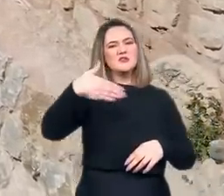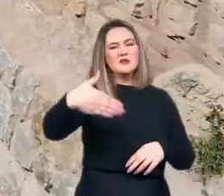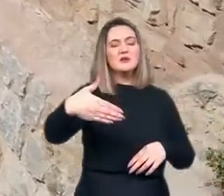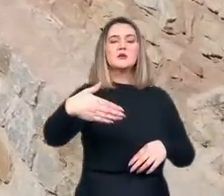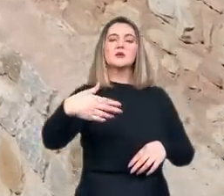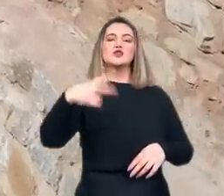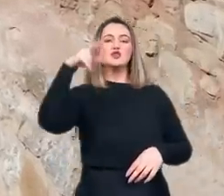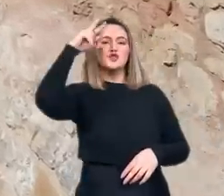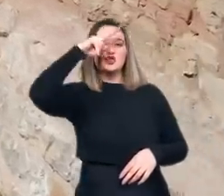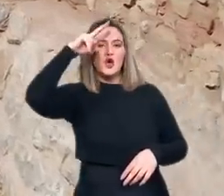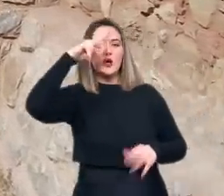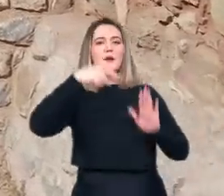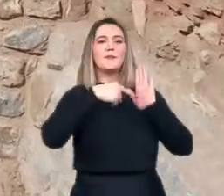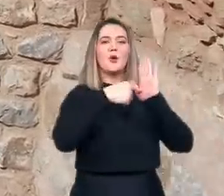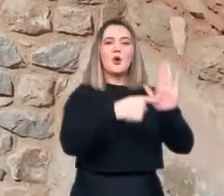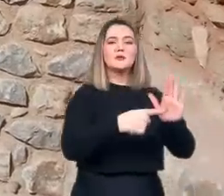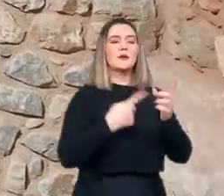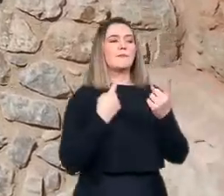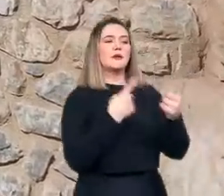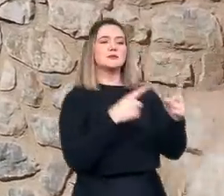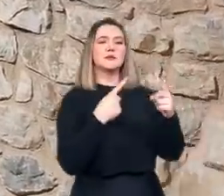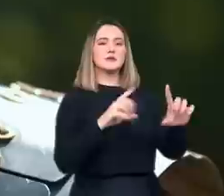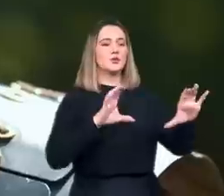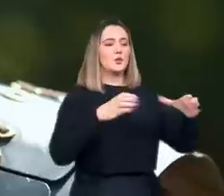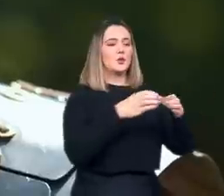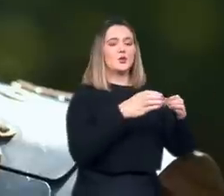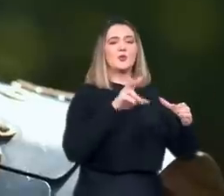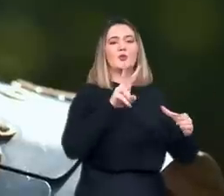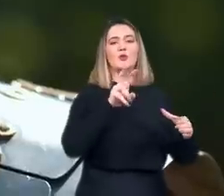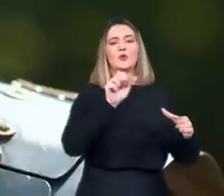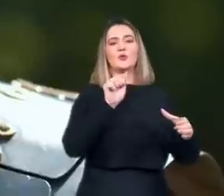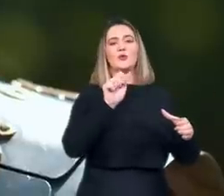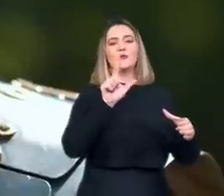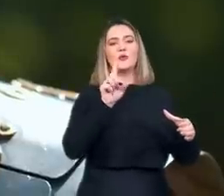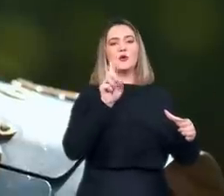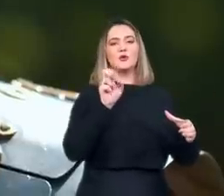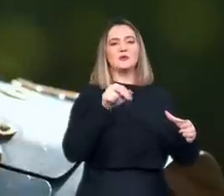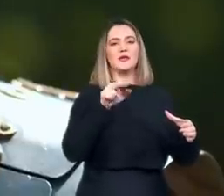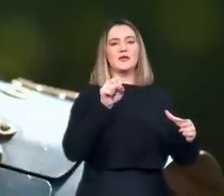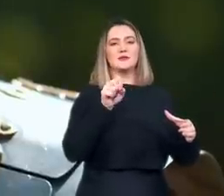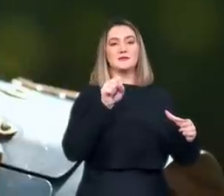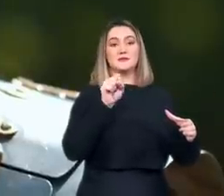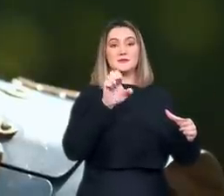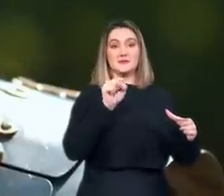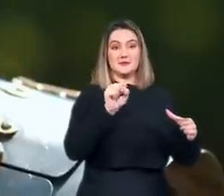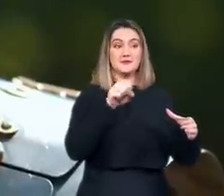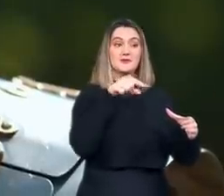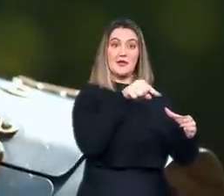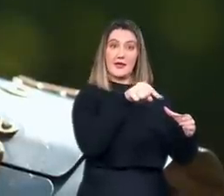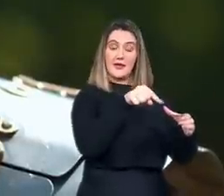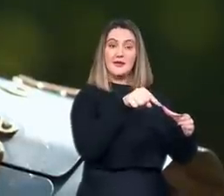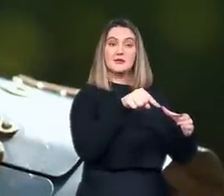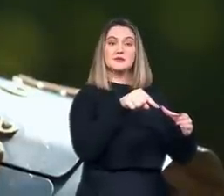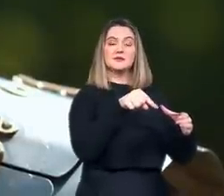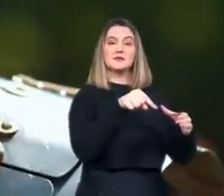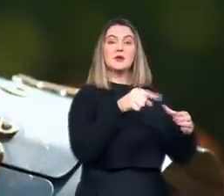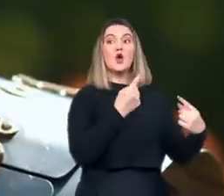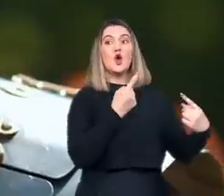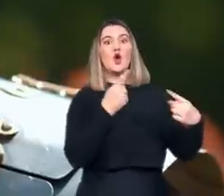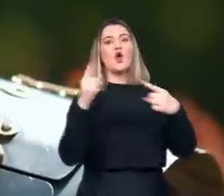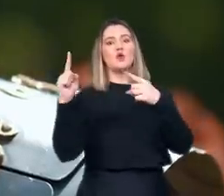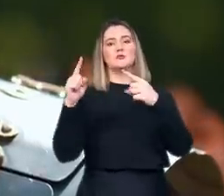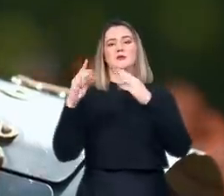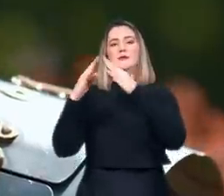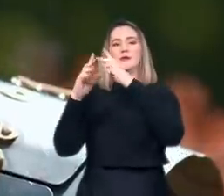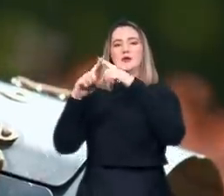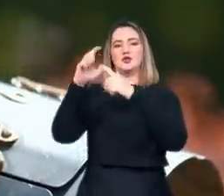estavam os valdenses, que eram membros de uma seita pré-protestante que se declarava contrária à igreja e,